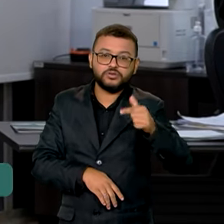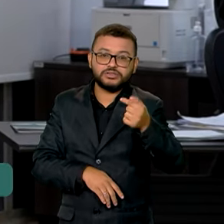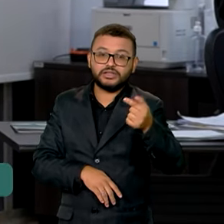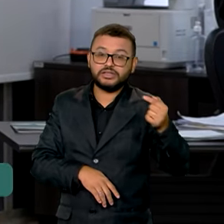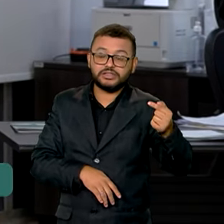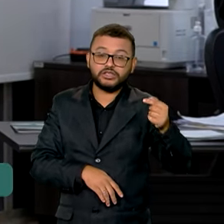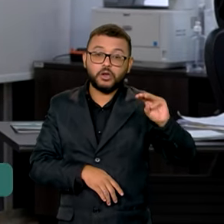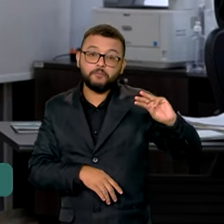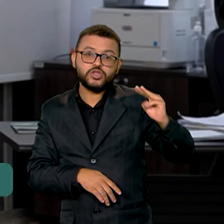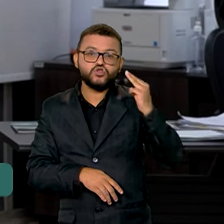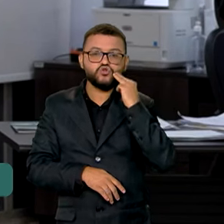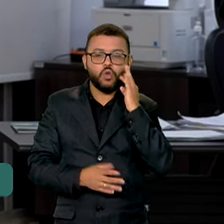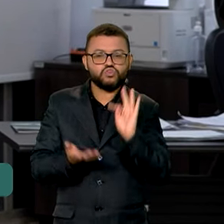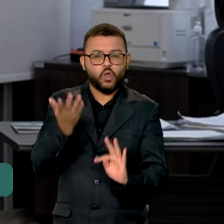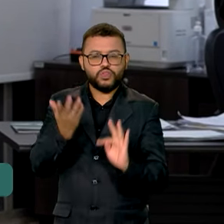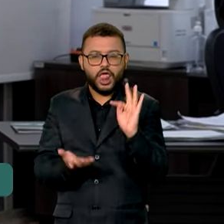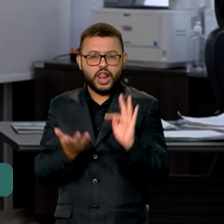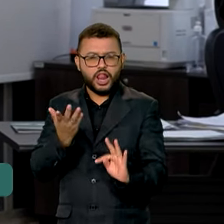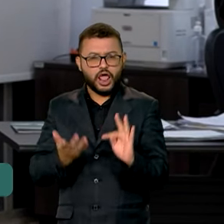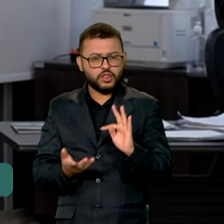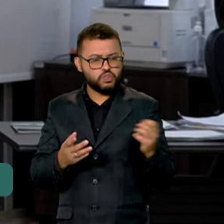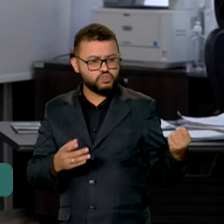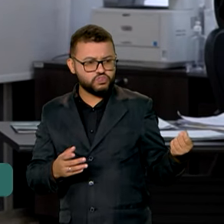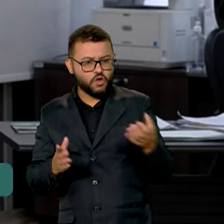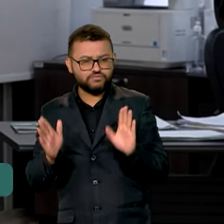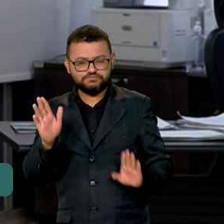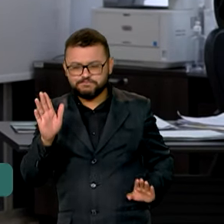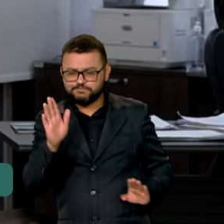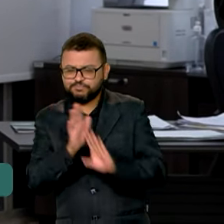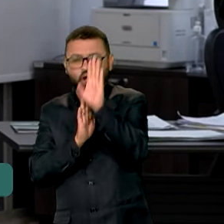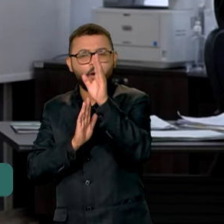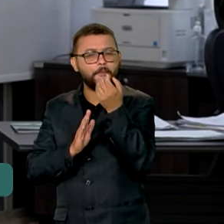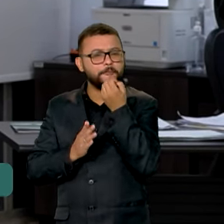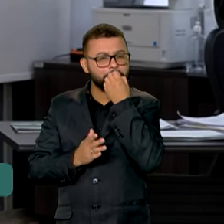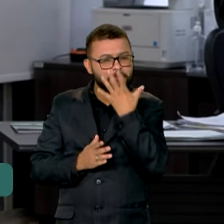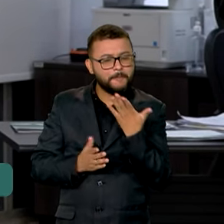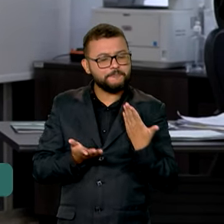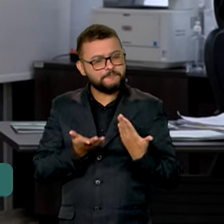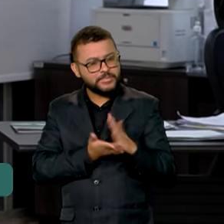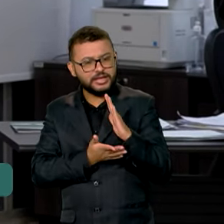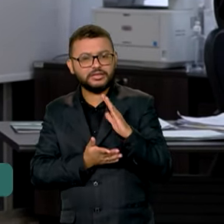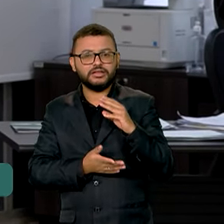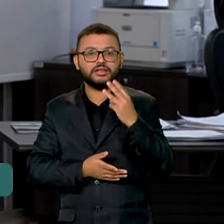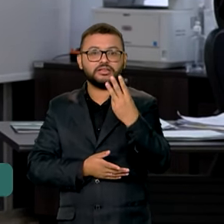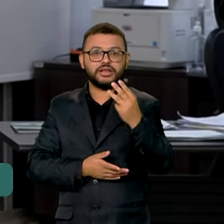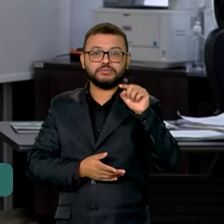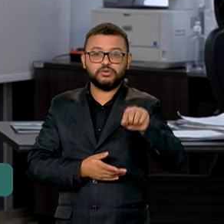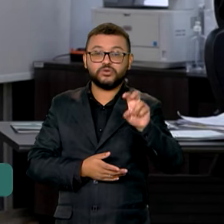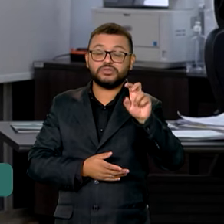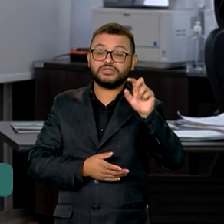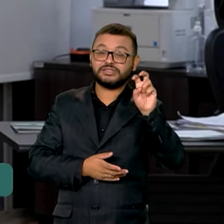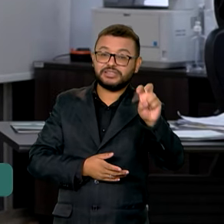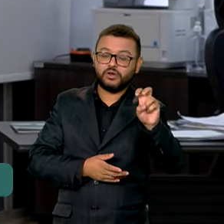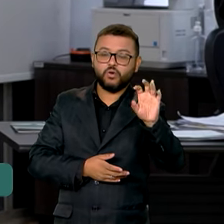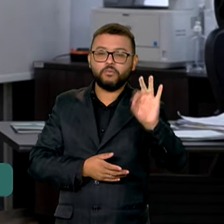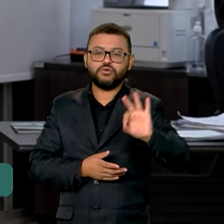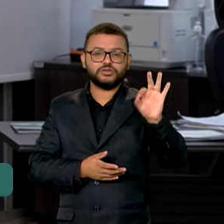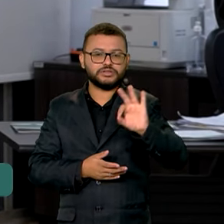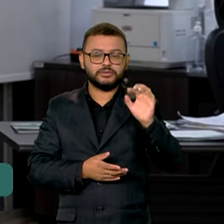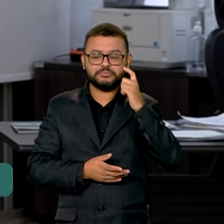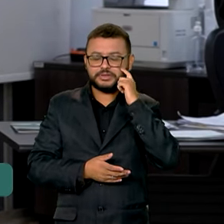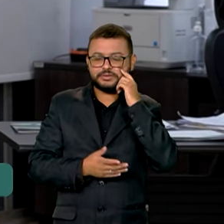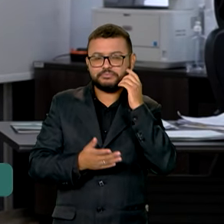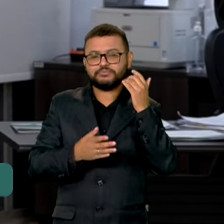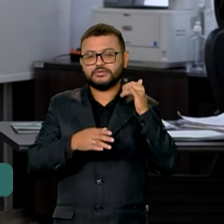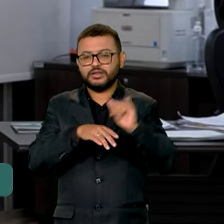milhões de toneladas. É um novo recorde, um aumento de 3,5% comparado com a produção